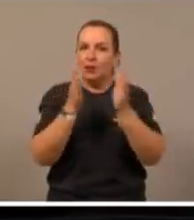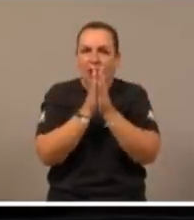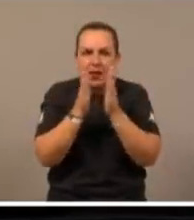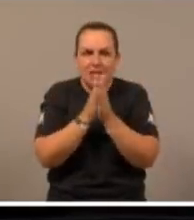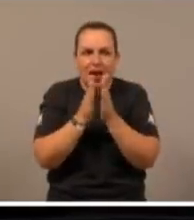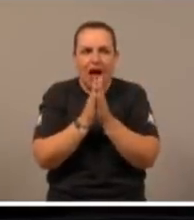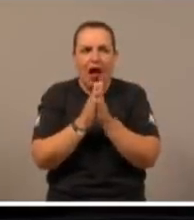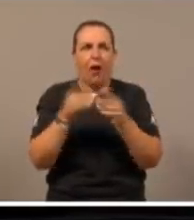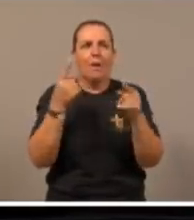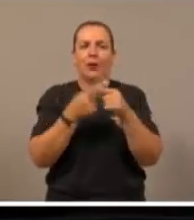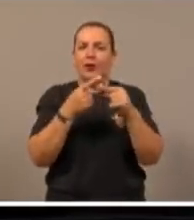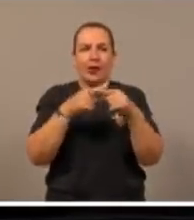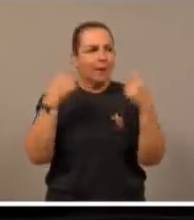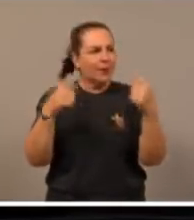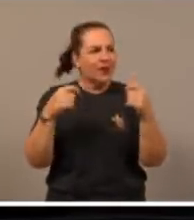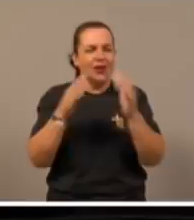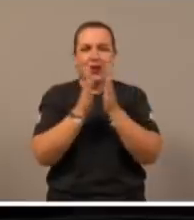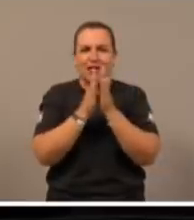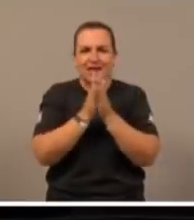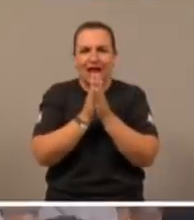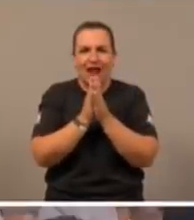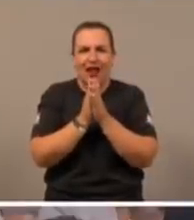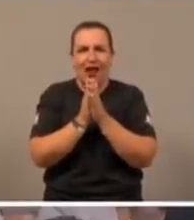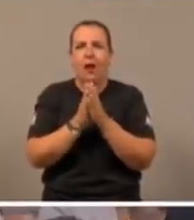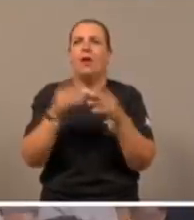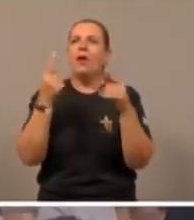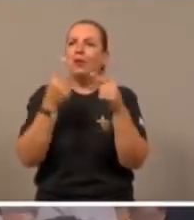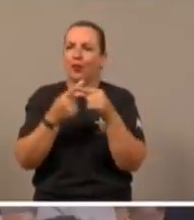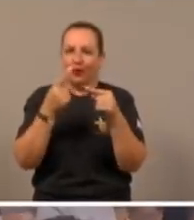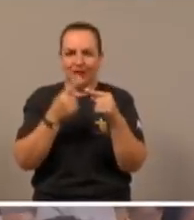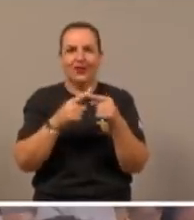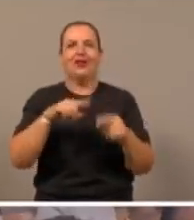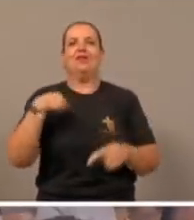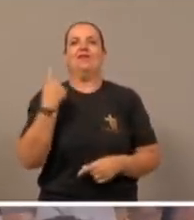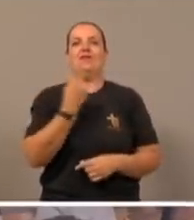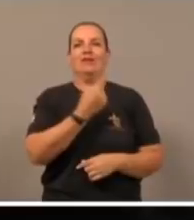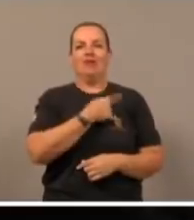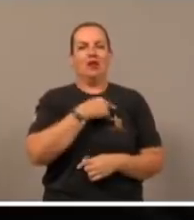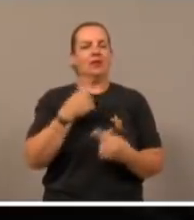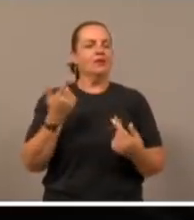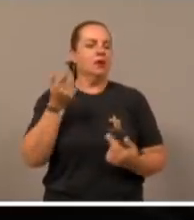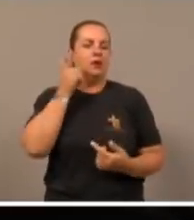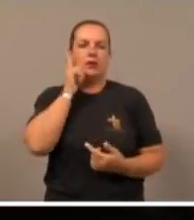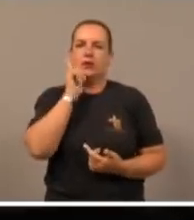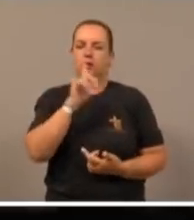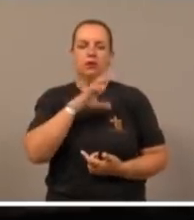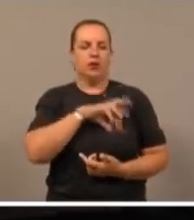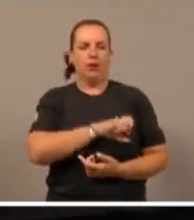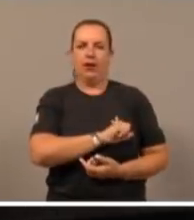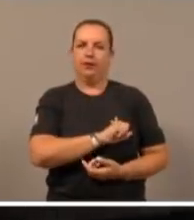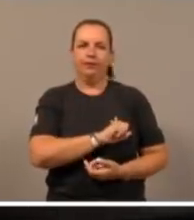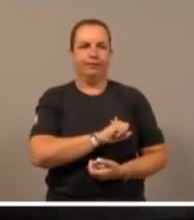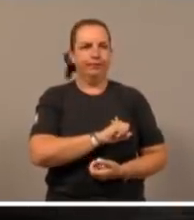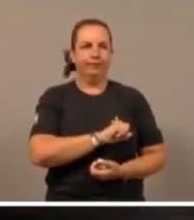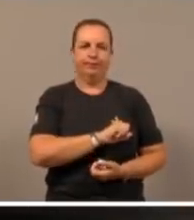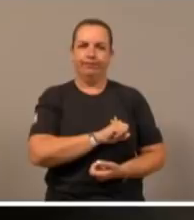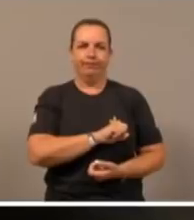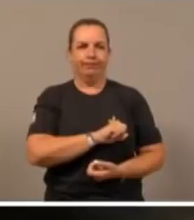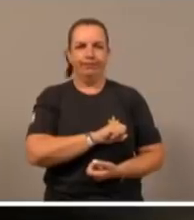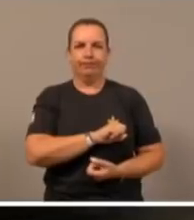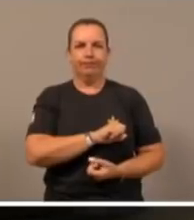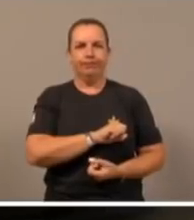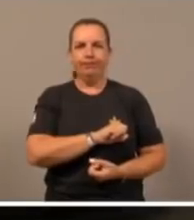preciso rezar? Porque exatamente, porque nós temos uma incapacidade de amar, pela